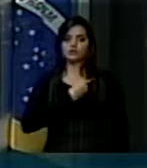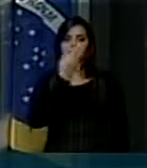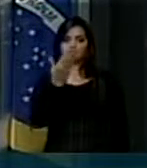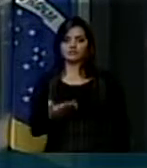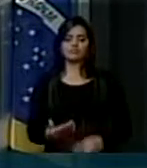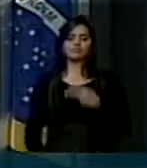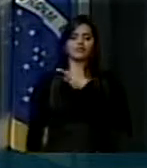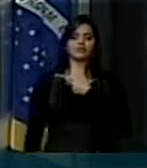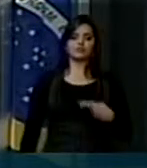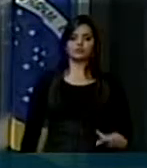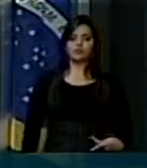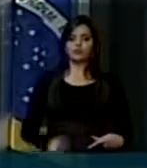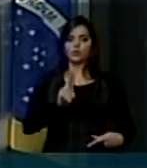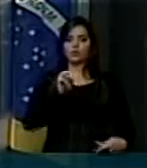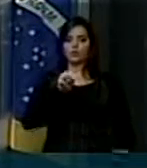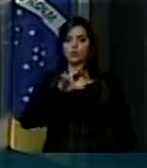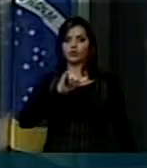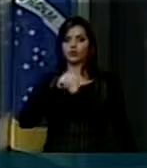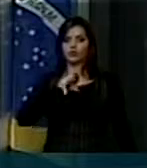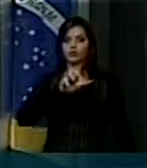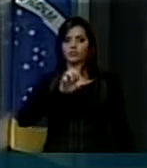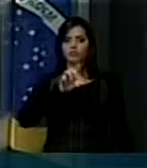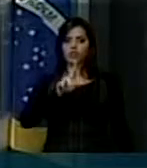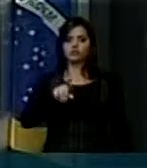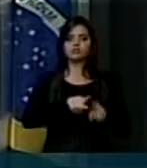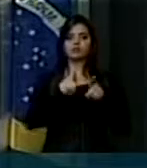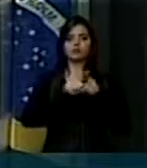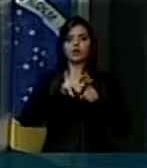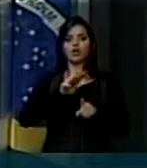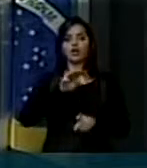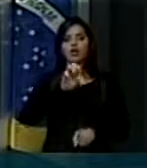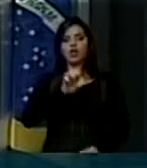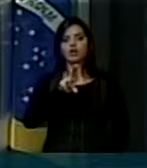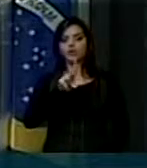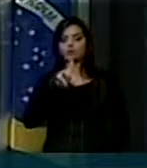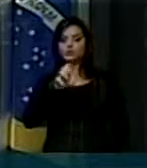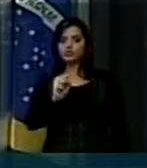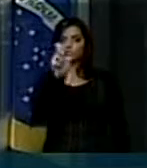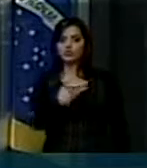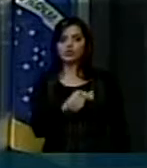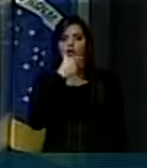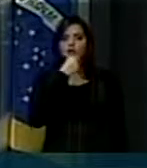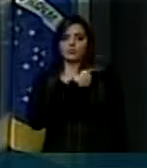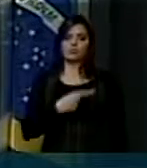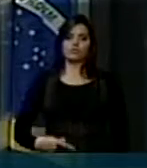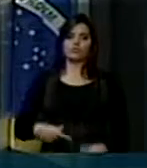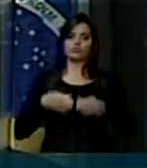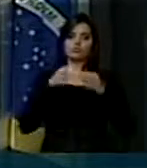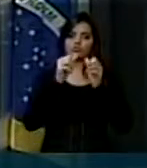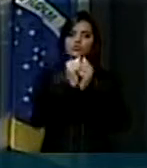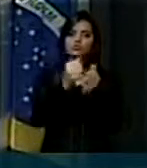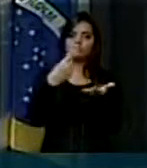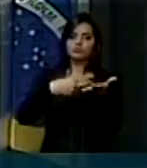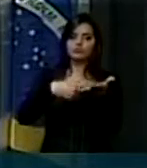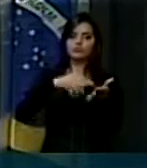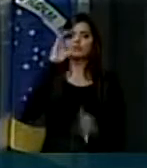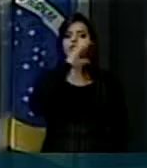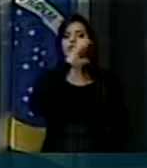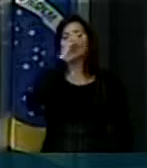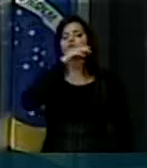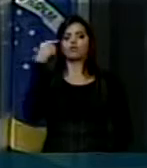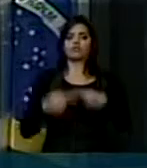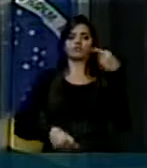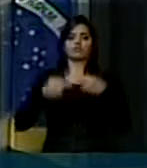do sistema Unimed, o Eudes Freitas, também pautou nós acelerarmos a votação da agenda do cooperativismo nesta casa.